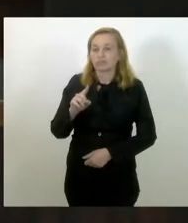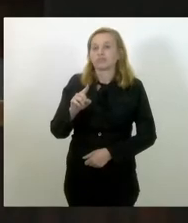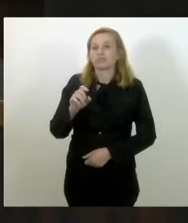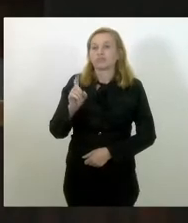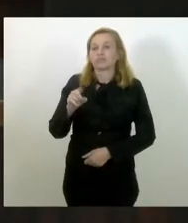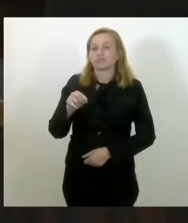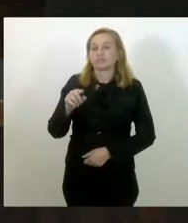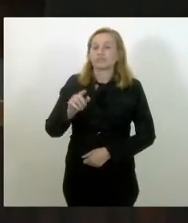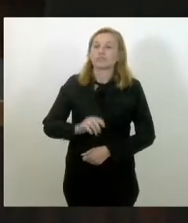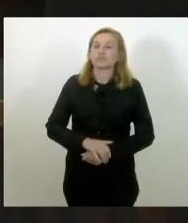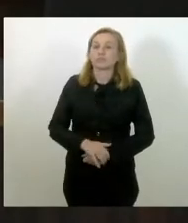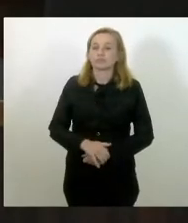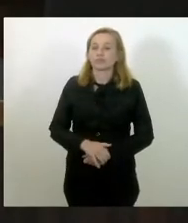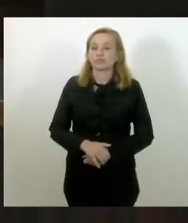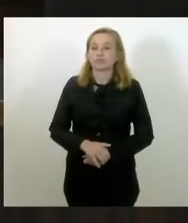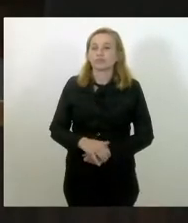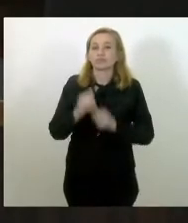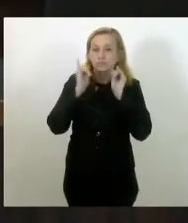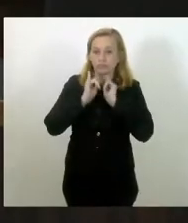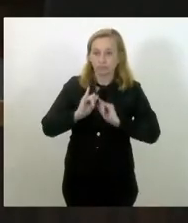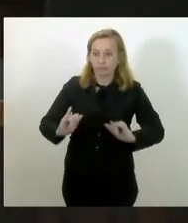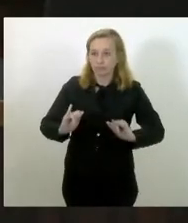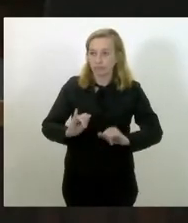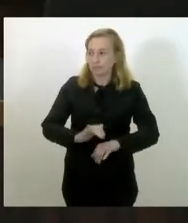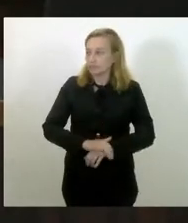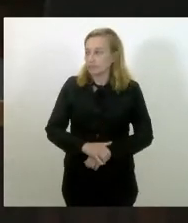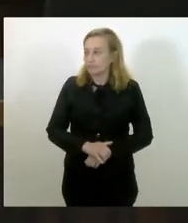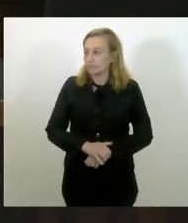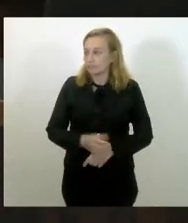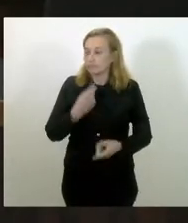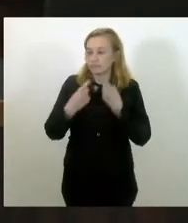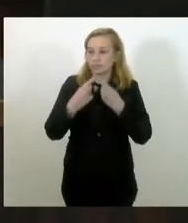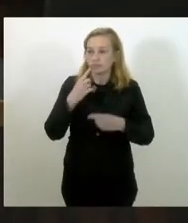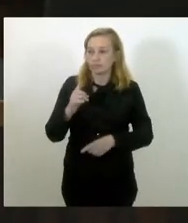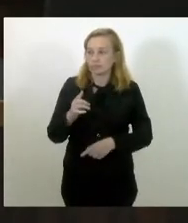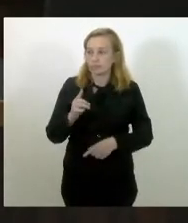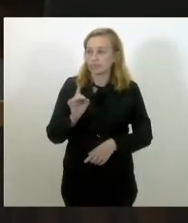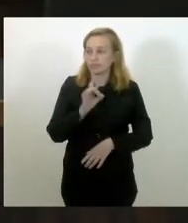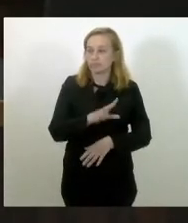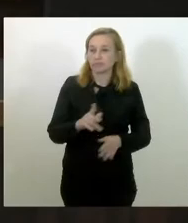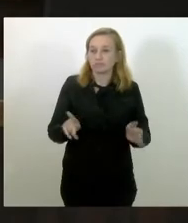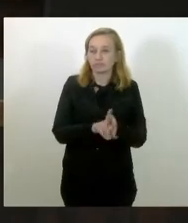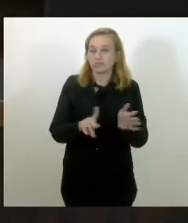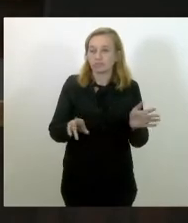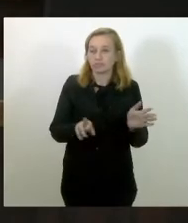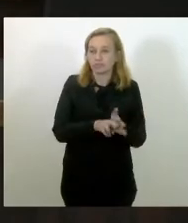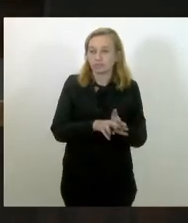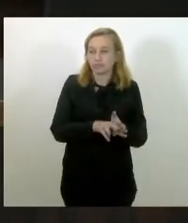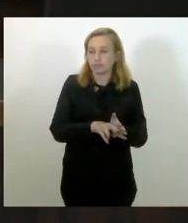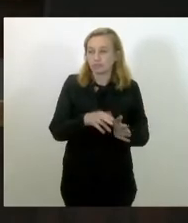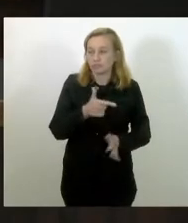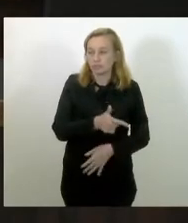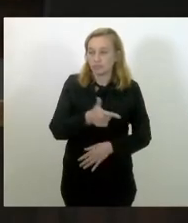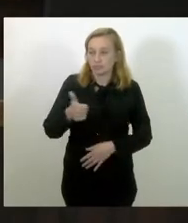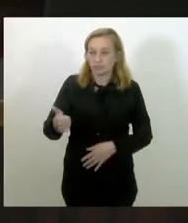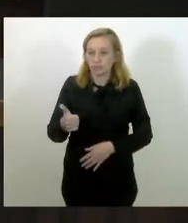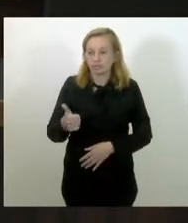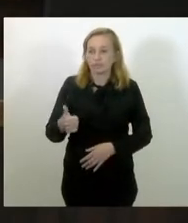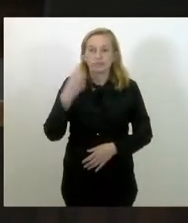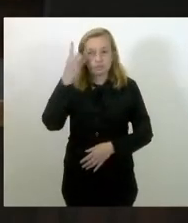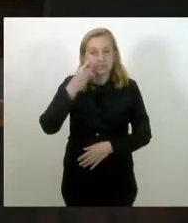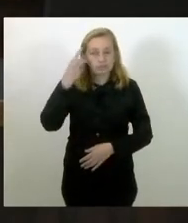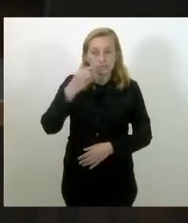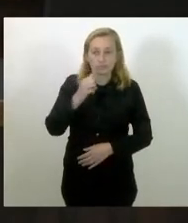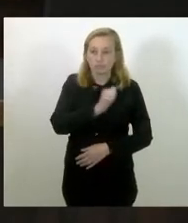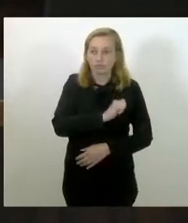Ok. Anuncio. Em discussão única para o dia de resolução 499 de 21 de autoria, deputado André